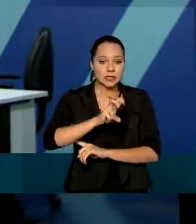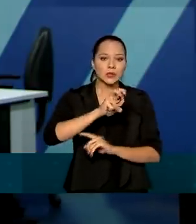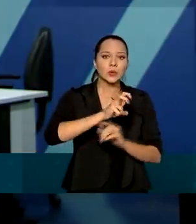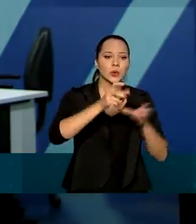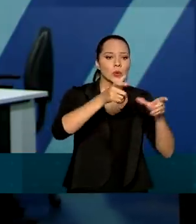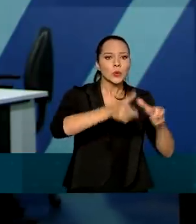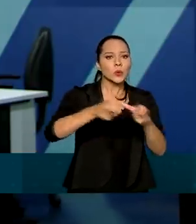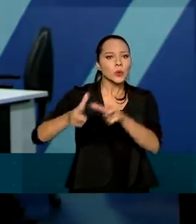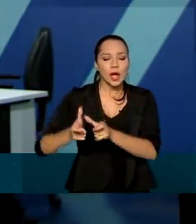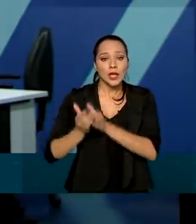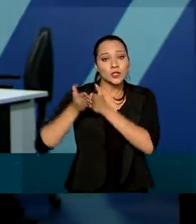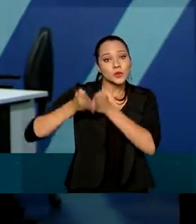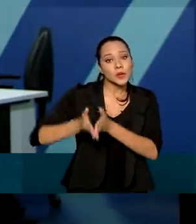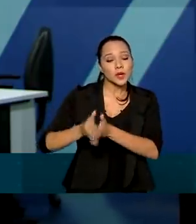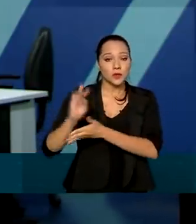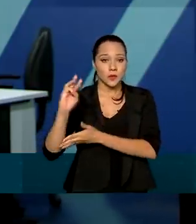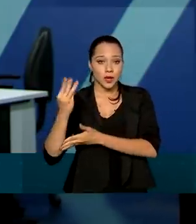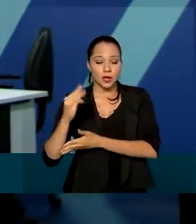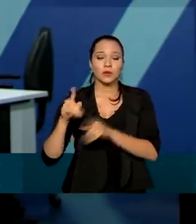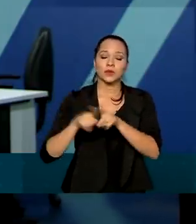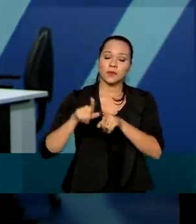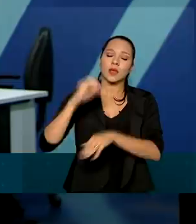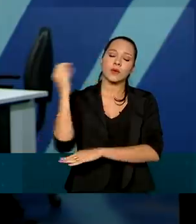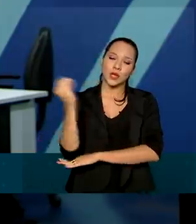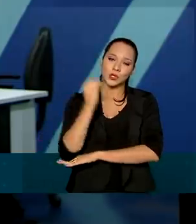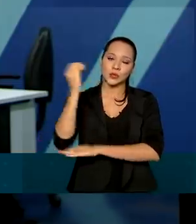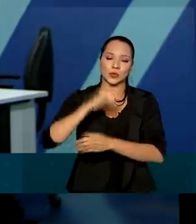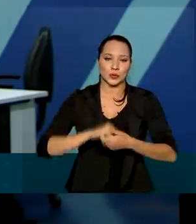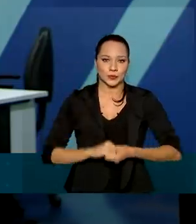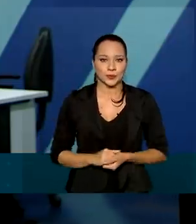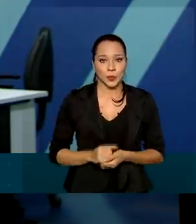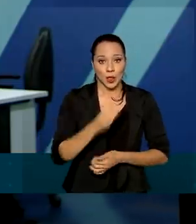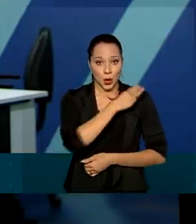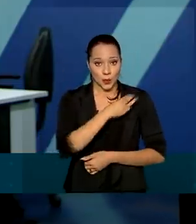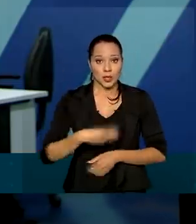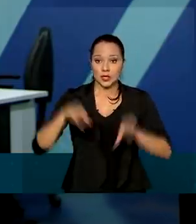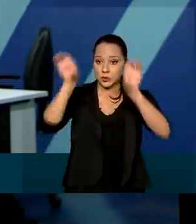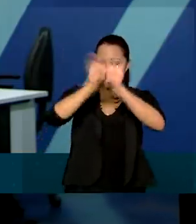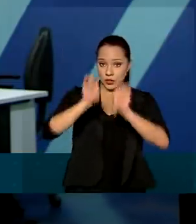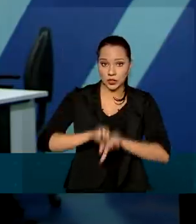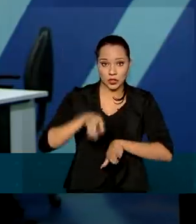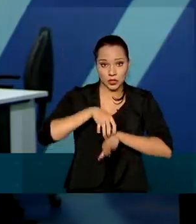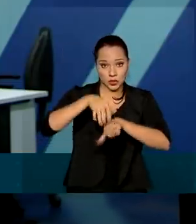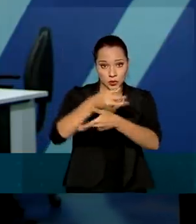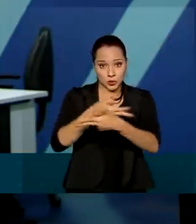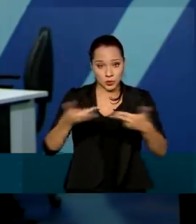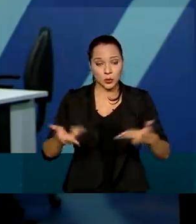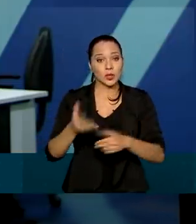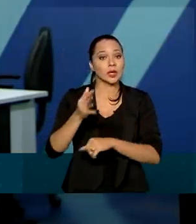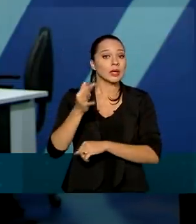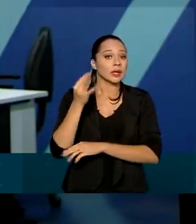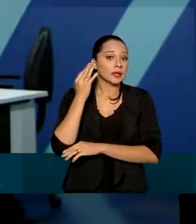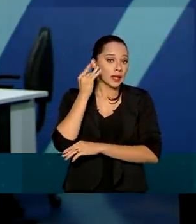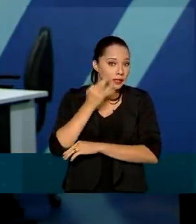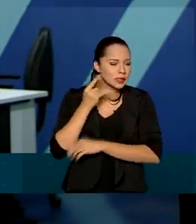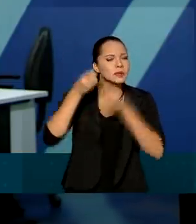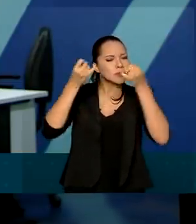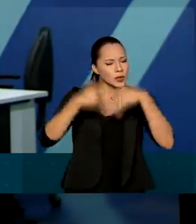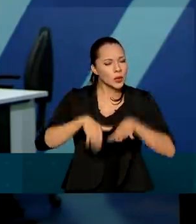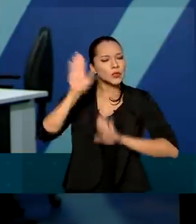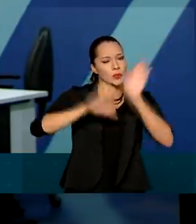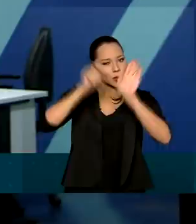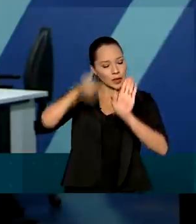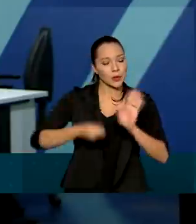portuários no Maranhão e no Rio Grande do Sul. O ministro de Infraestrutura, Tarciso Freitas, falou sobre o leilão de hoje.